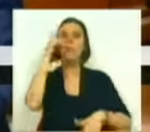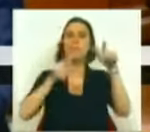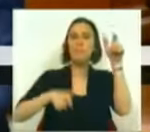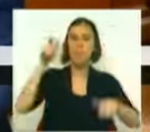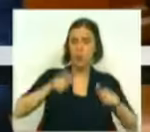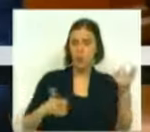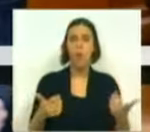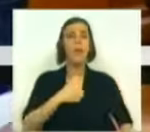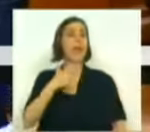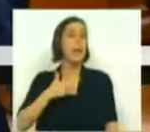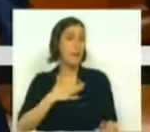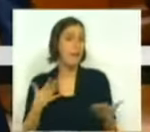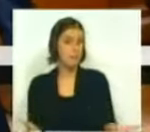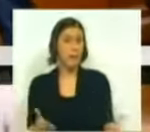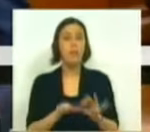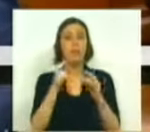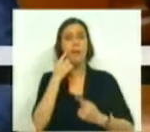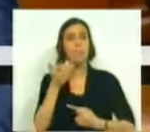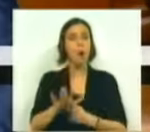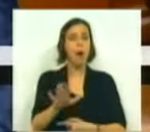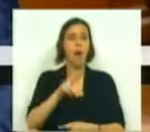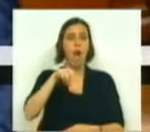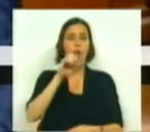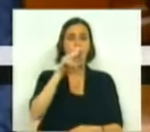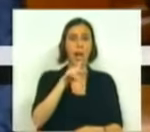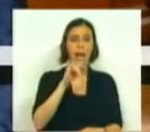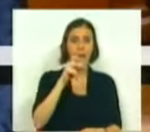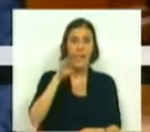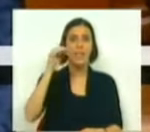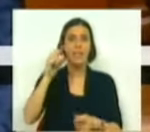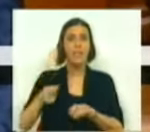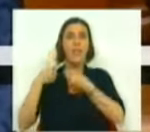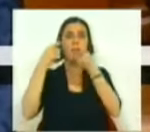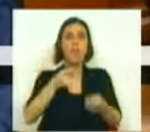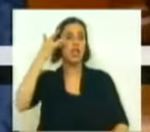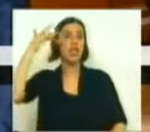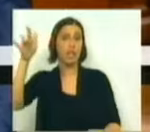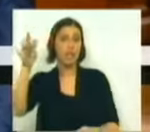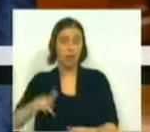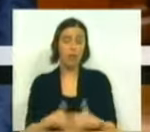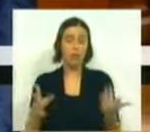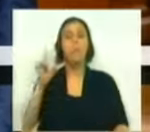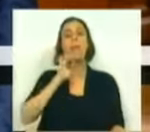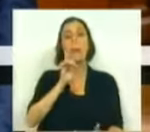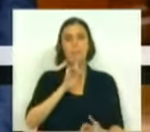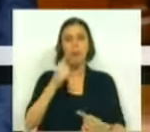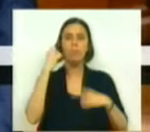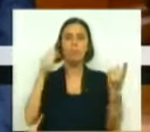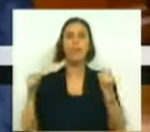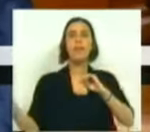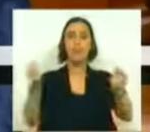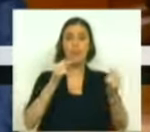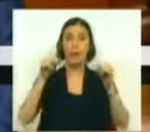cidadãos, pelas empresas e, como demonstrou o caso de Nokia Simons, também pelos investidores estrangeiros. Importa, por isso, trazer a